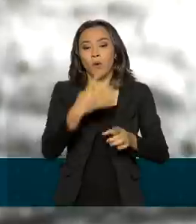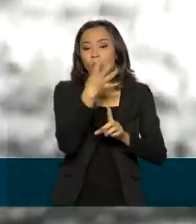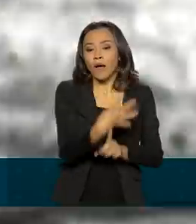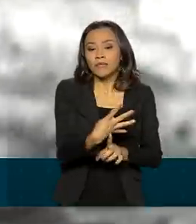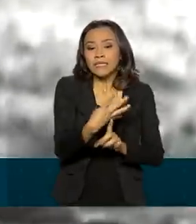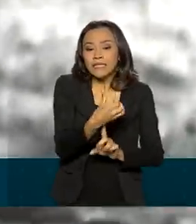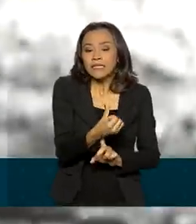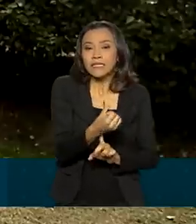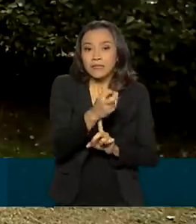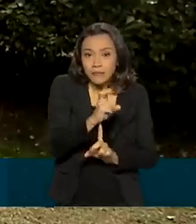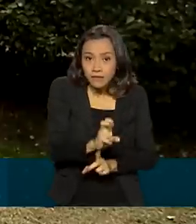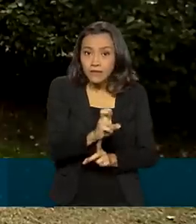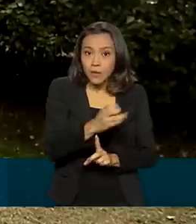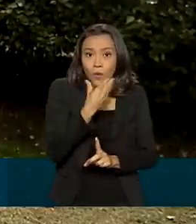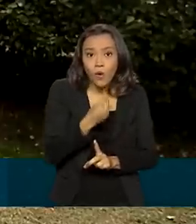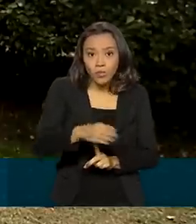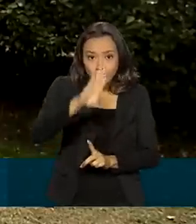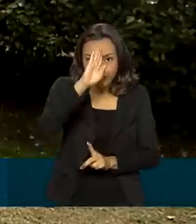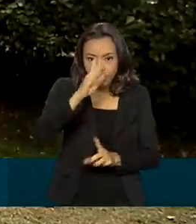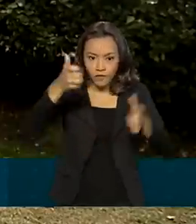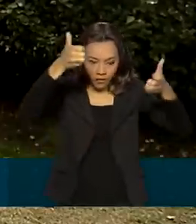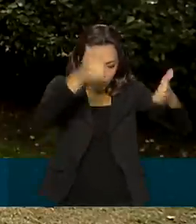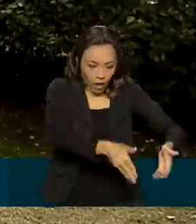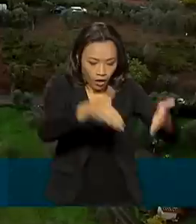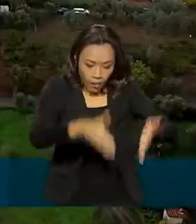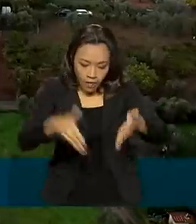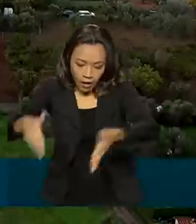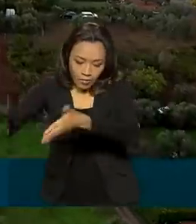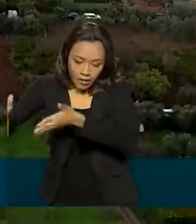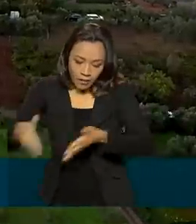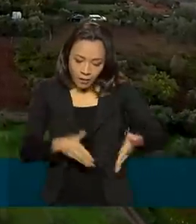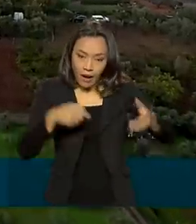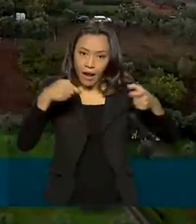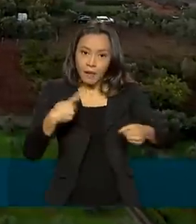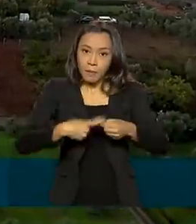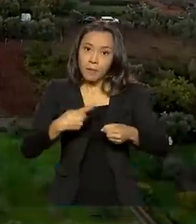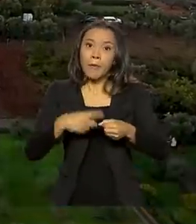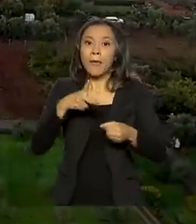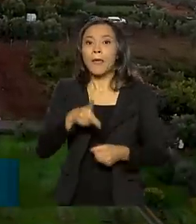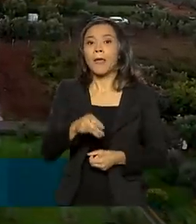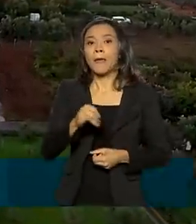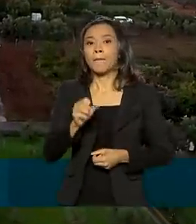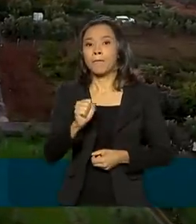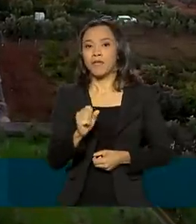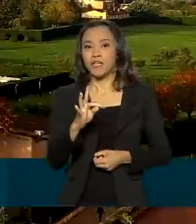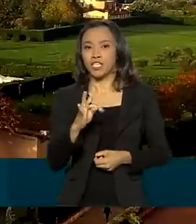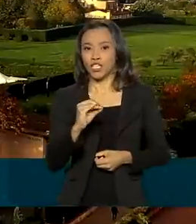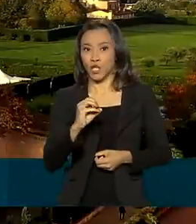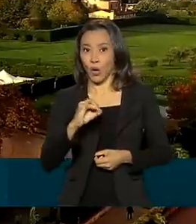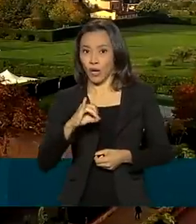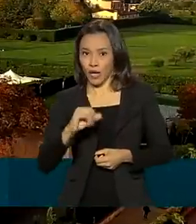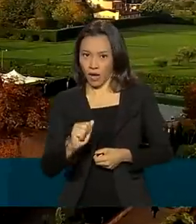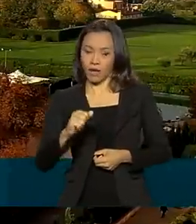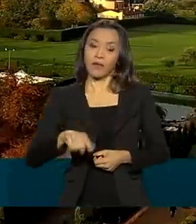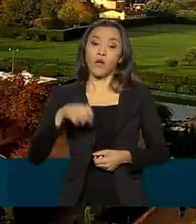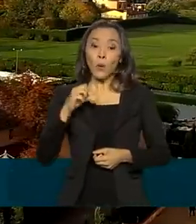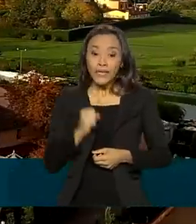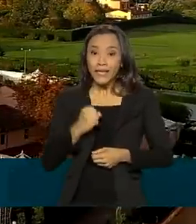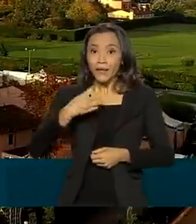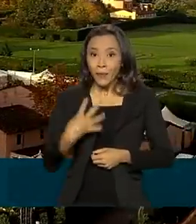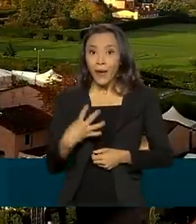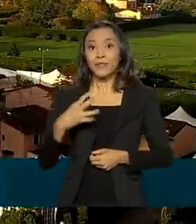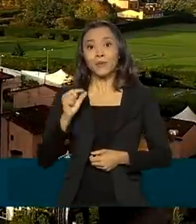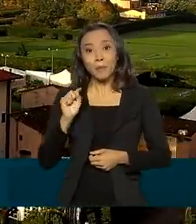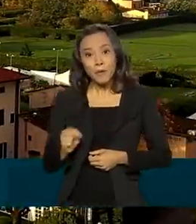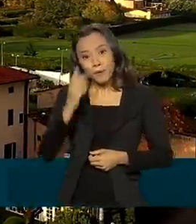soldados que foram enterrados aqui, no cemitério de Pistoia, cidade de 84 mil habitantes na